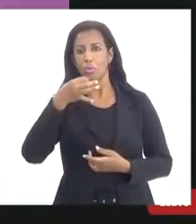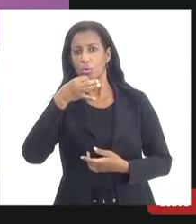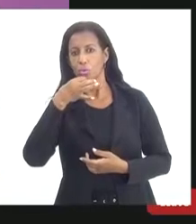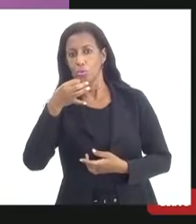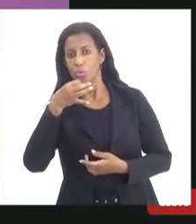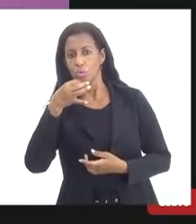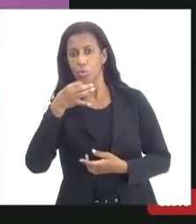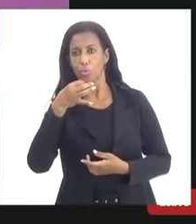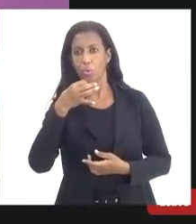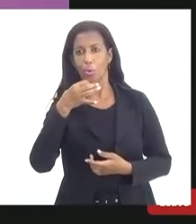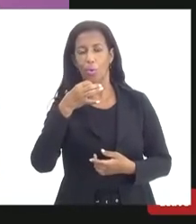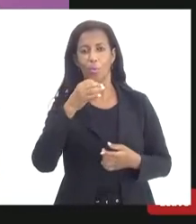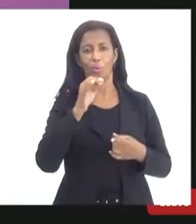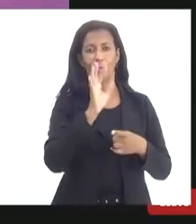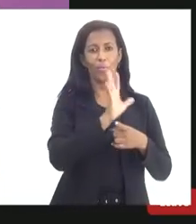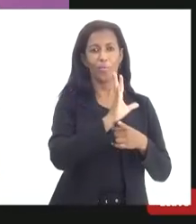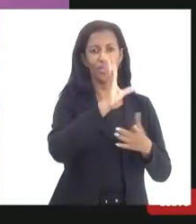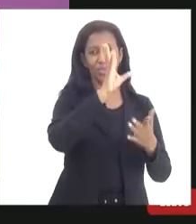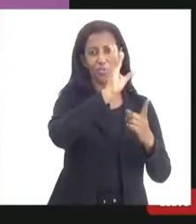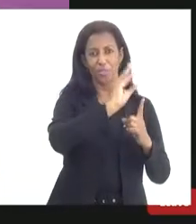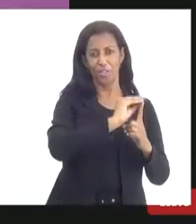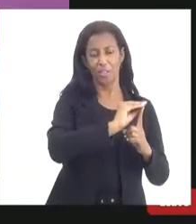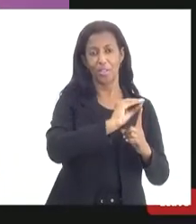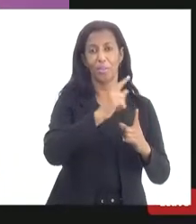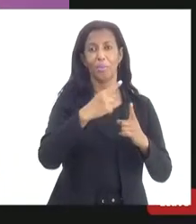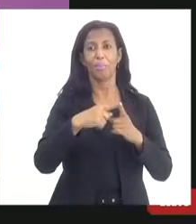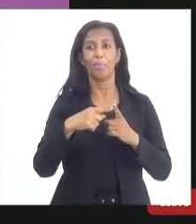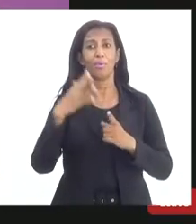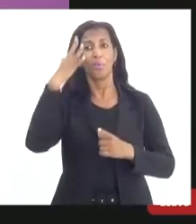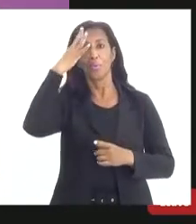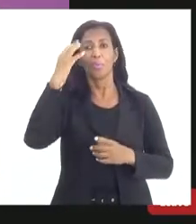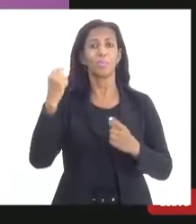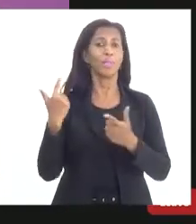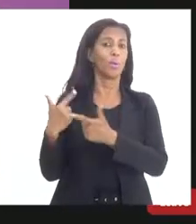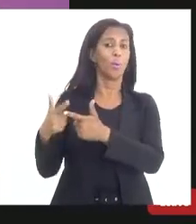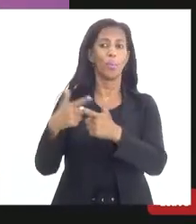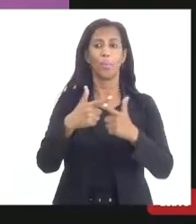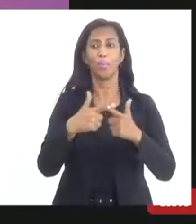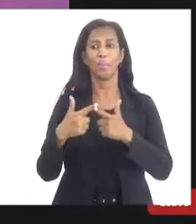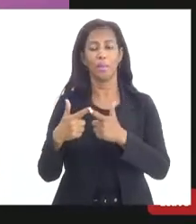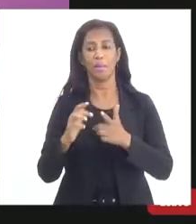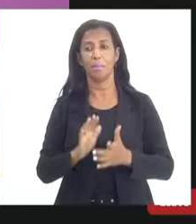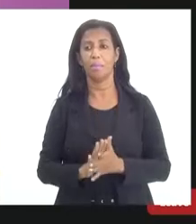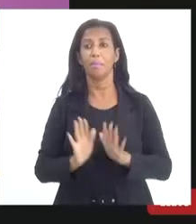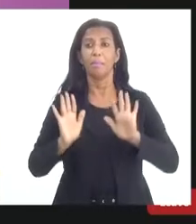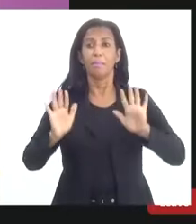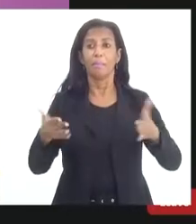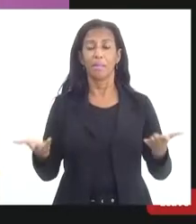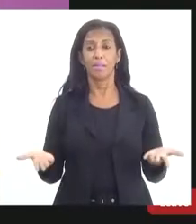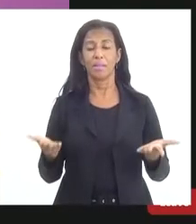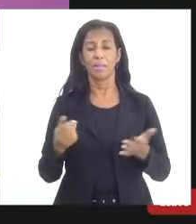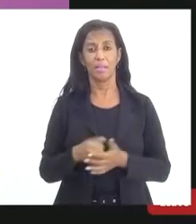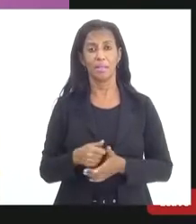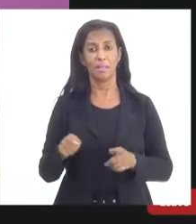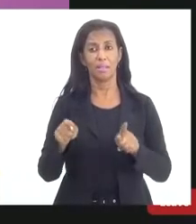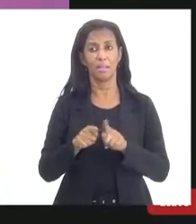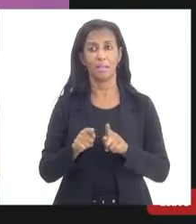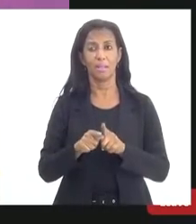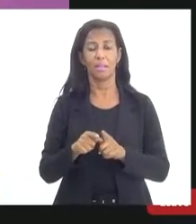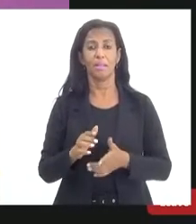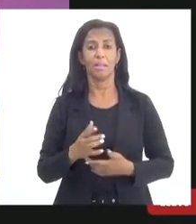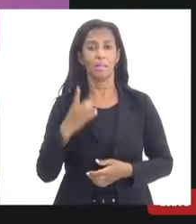vídeo fechado eu já expliquei no começo não sei qual é o problema mas assim eu queria também deputada